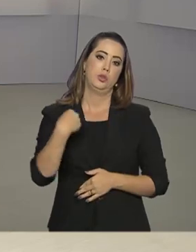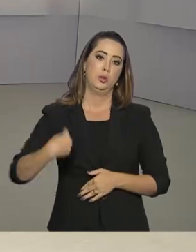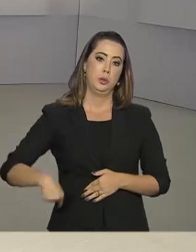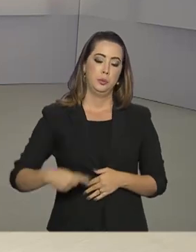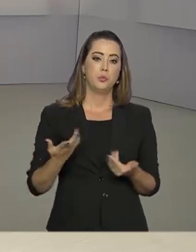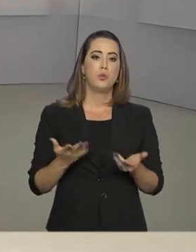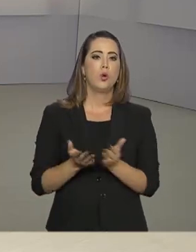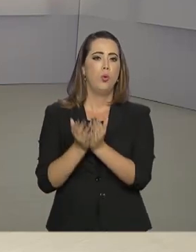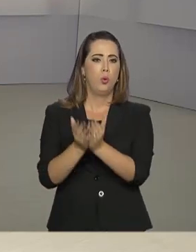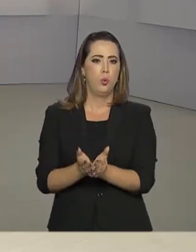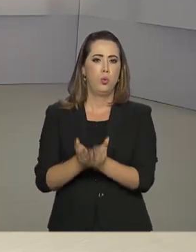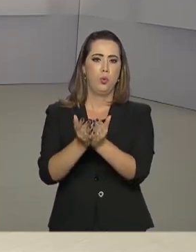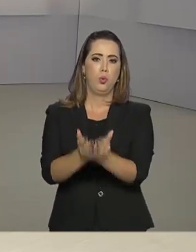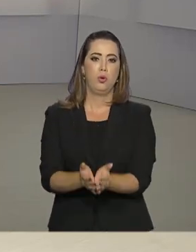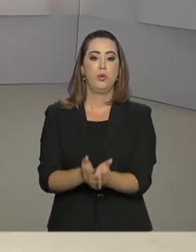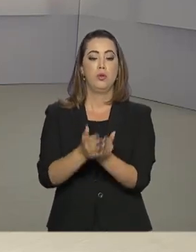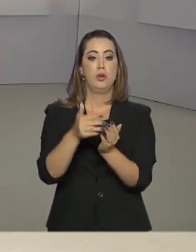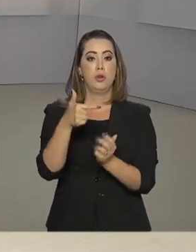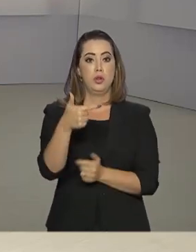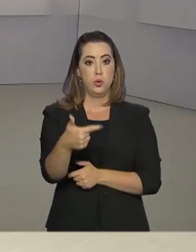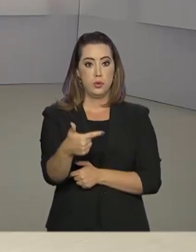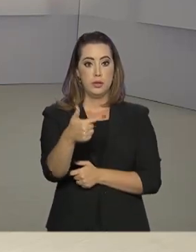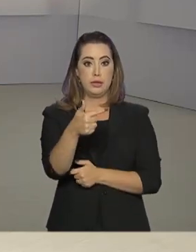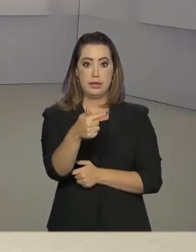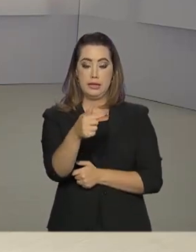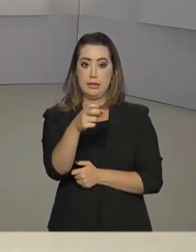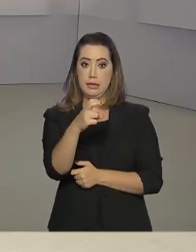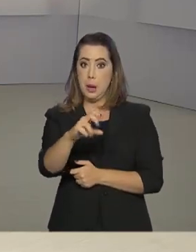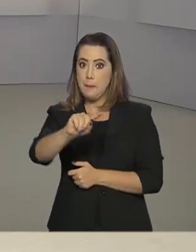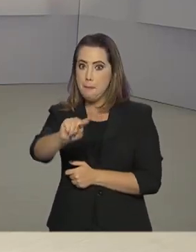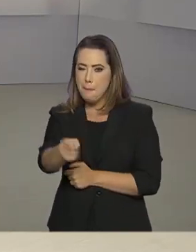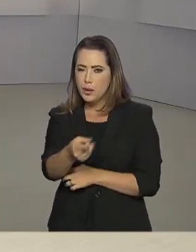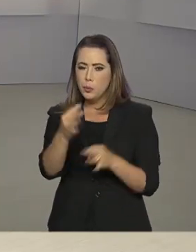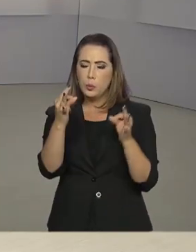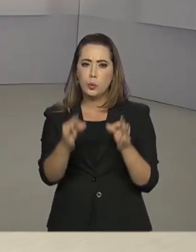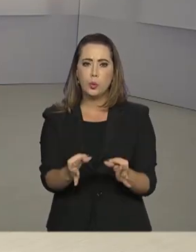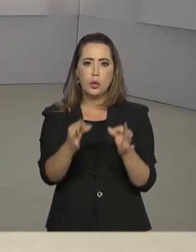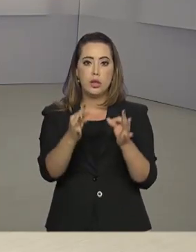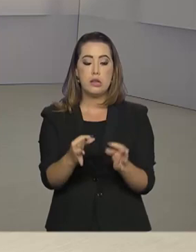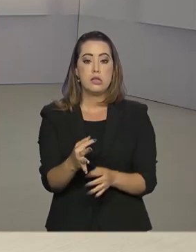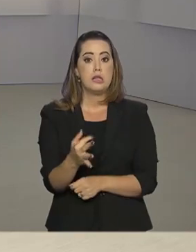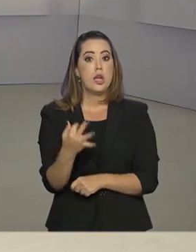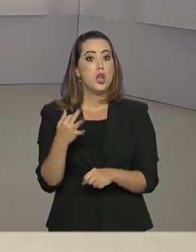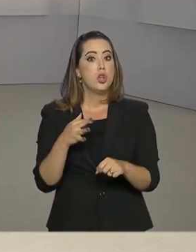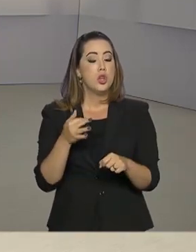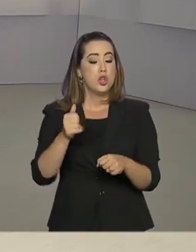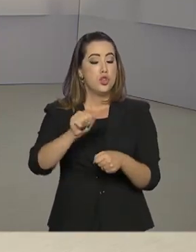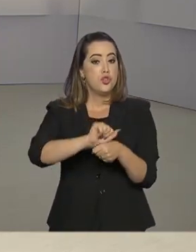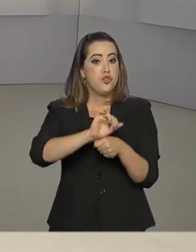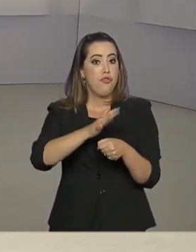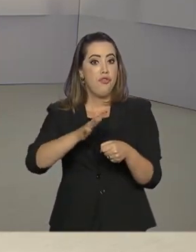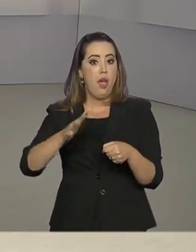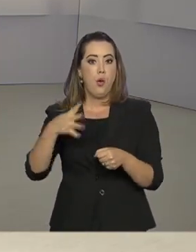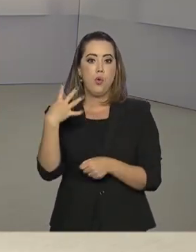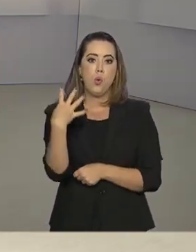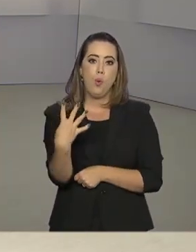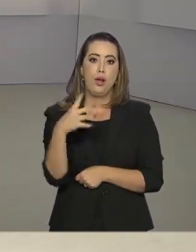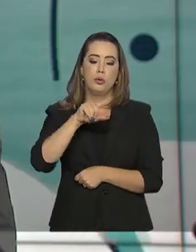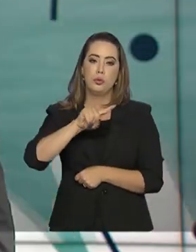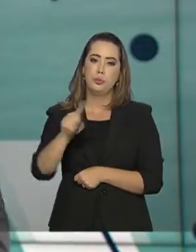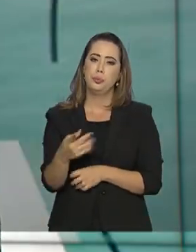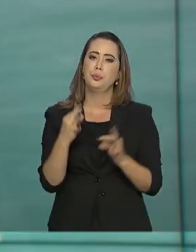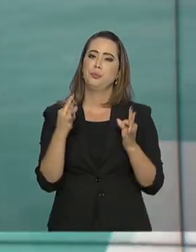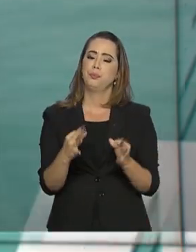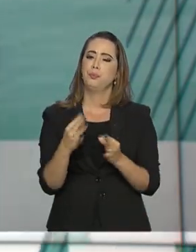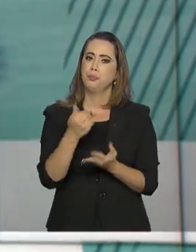embarcação transportava cerca de 275 mil toneladas de minério de ferro e quase 4 mil toneladas de óleo.